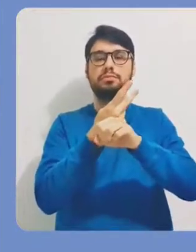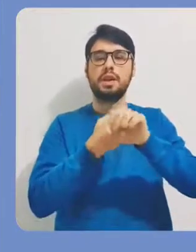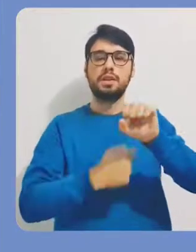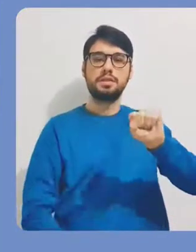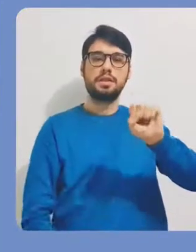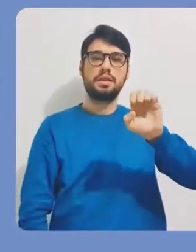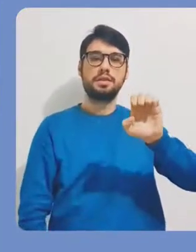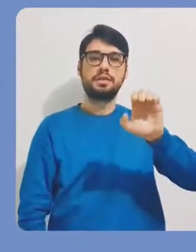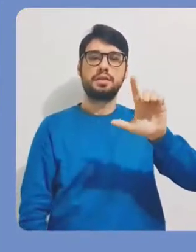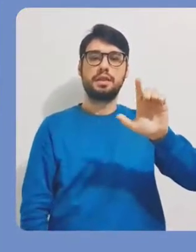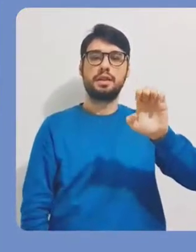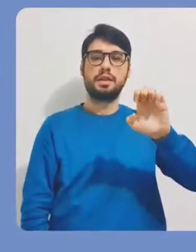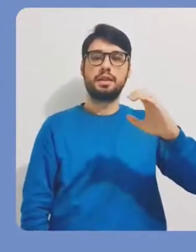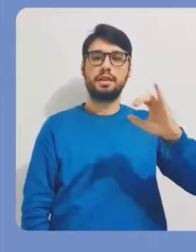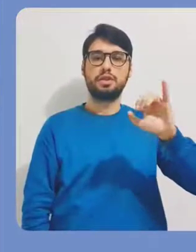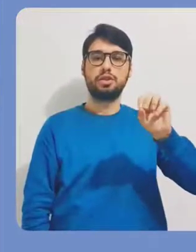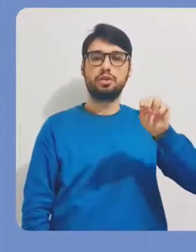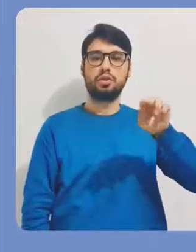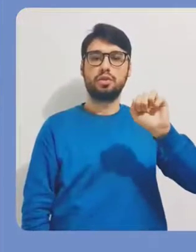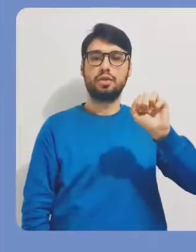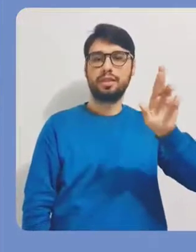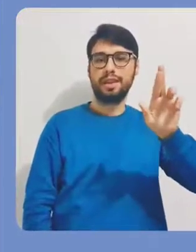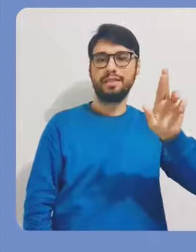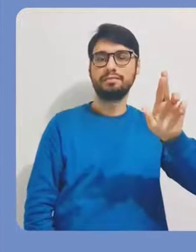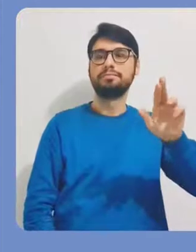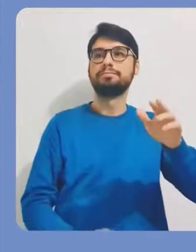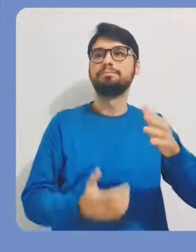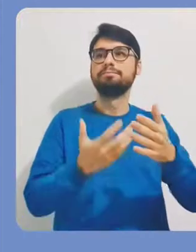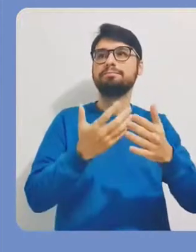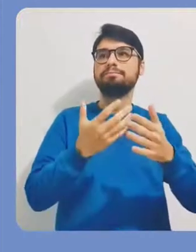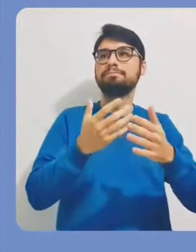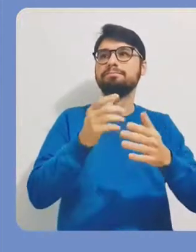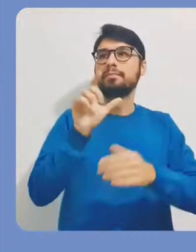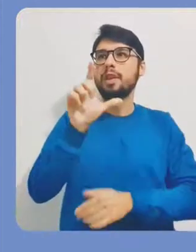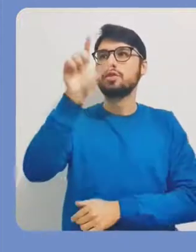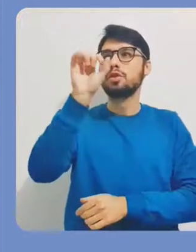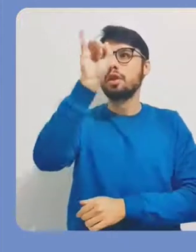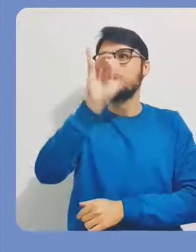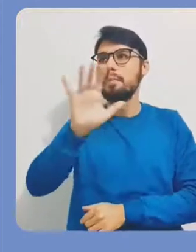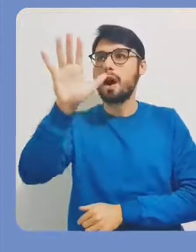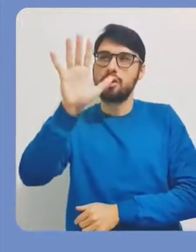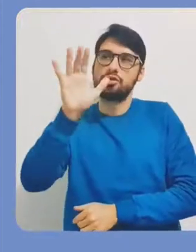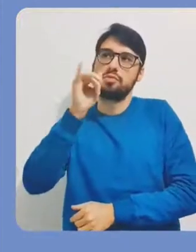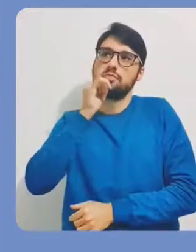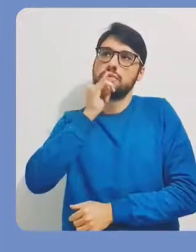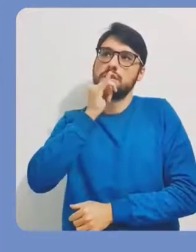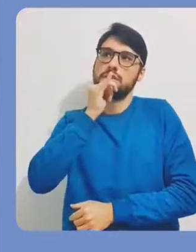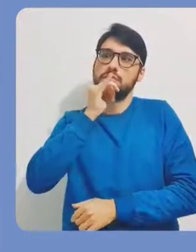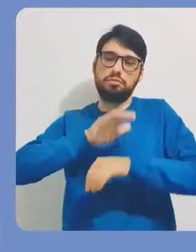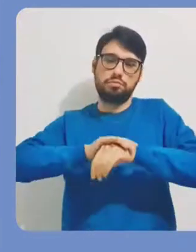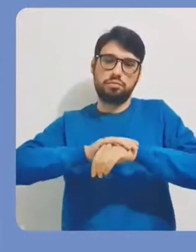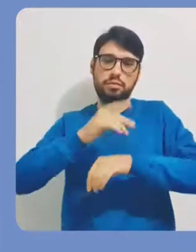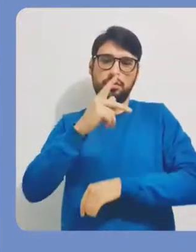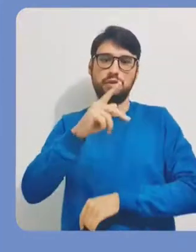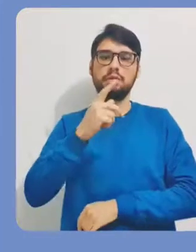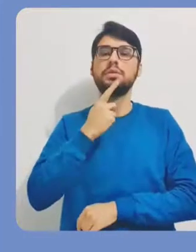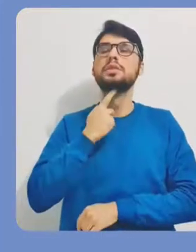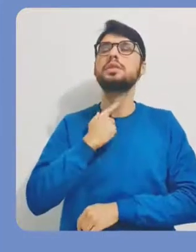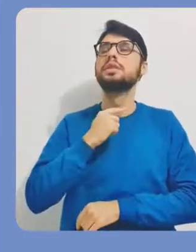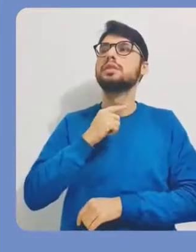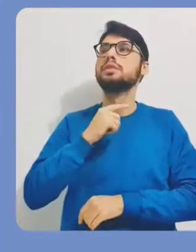Então, eu venho aqui em selecionar arquivos. E aí, então, eu vou escolher aqui imagens, né? Eu vou escolher esta imagem